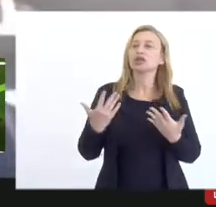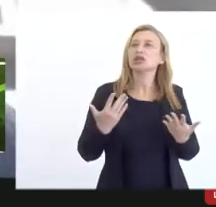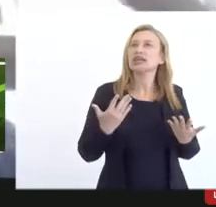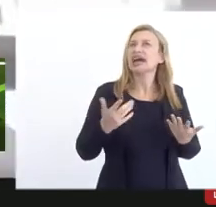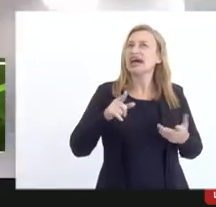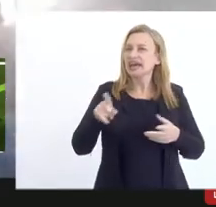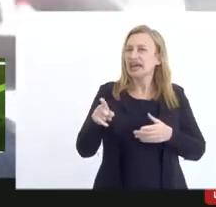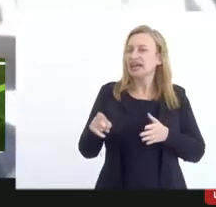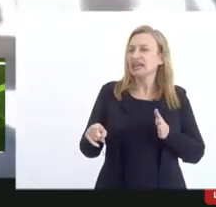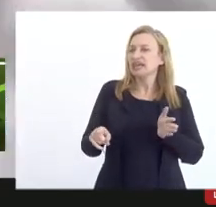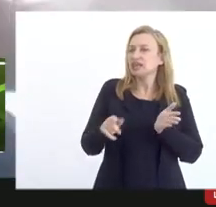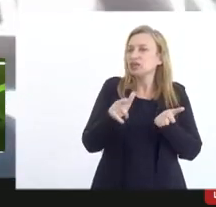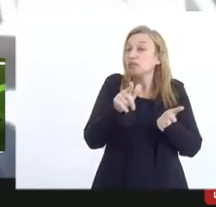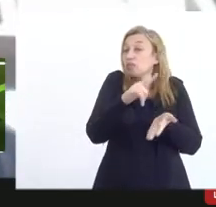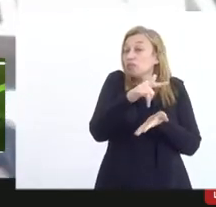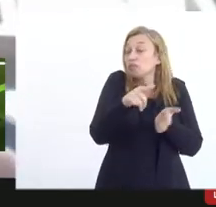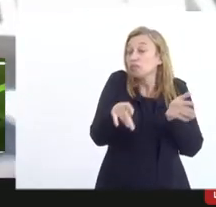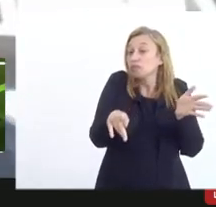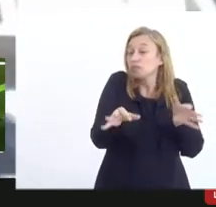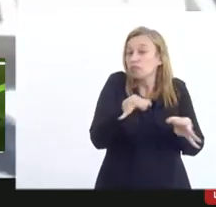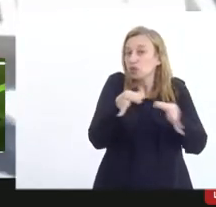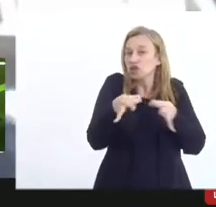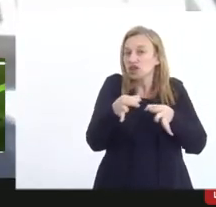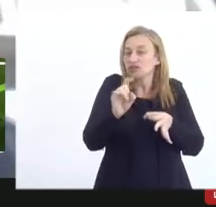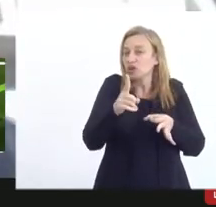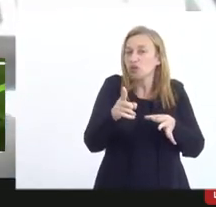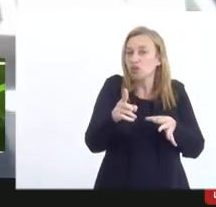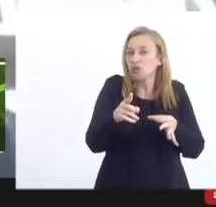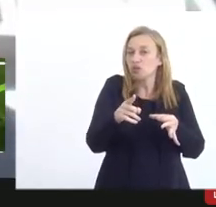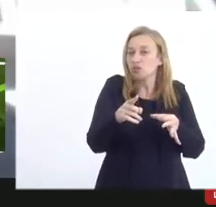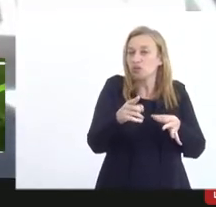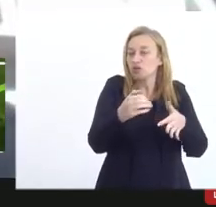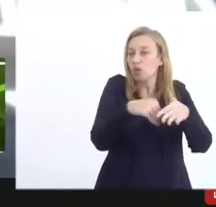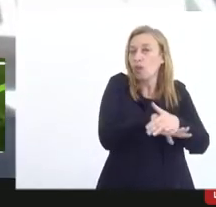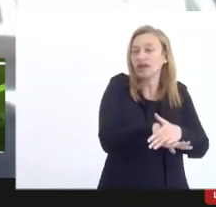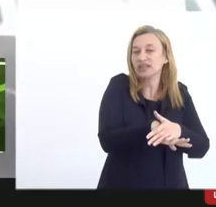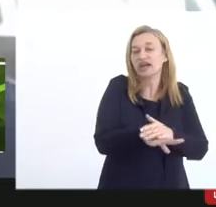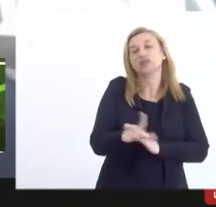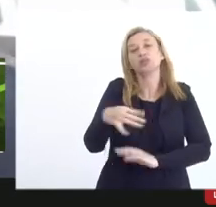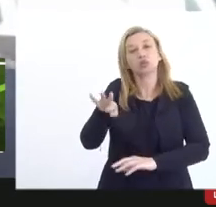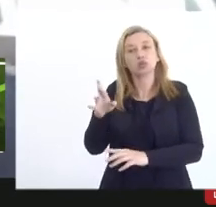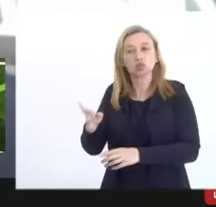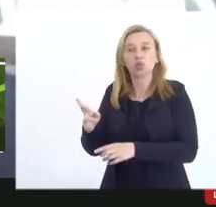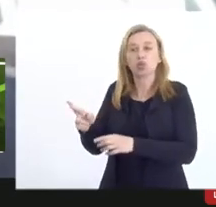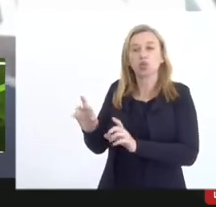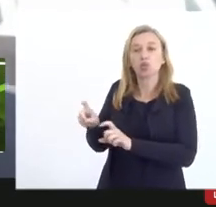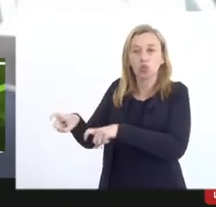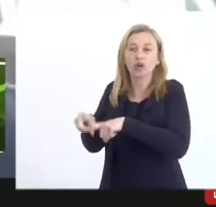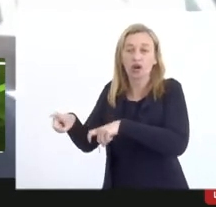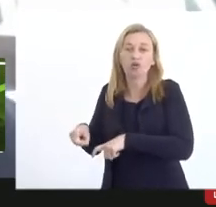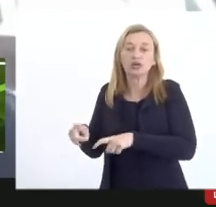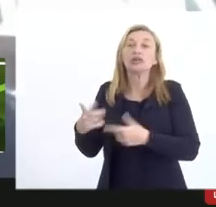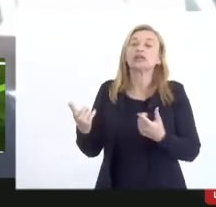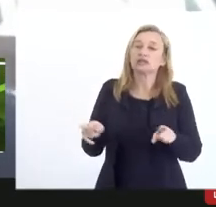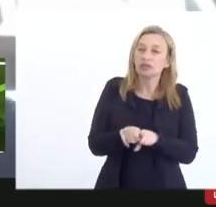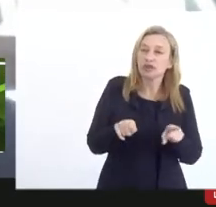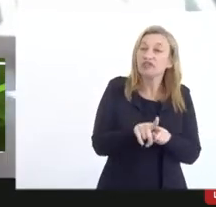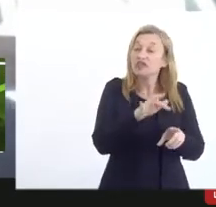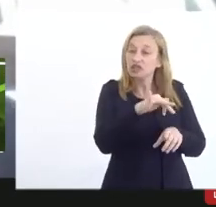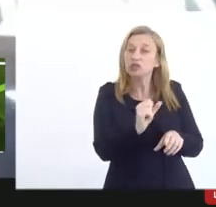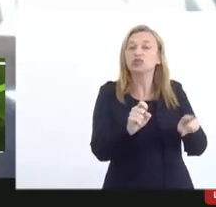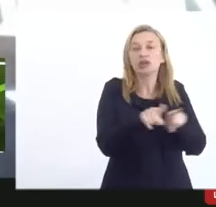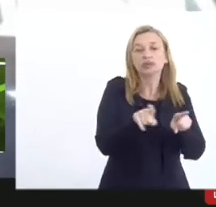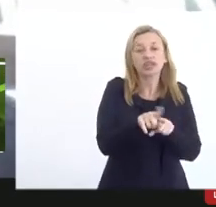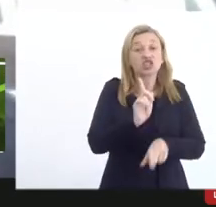aquela prestação de contas aquele projeto não morre para o produtor cultural tanto do ponto de vista físico que você tem que armazenar coisas tanto do ponto de vista da